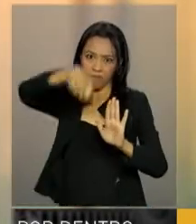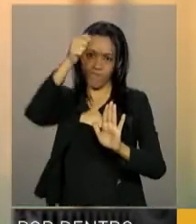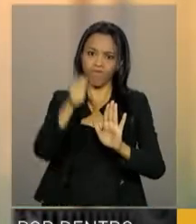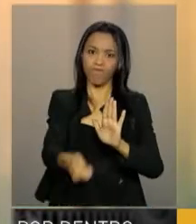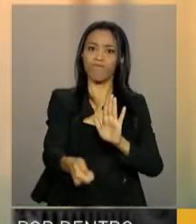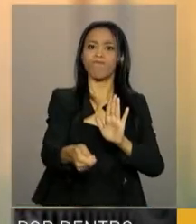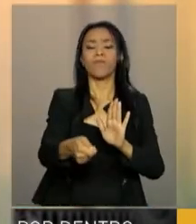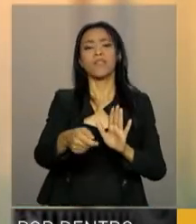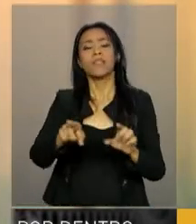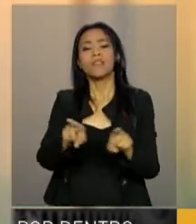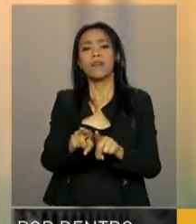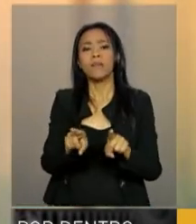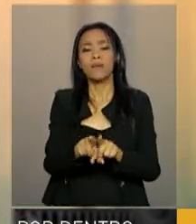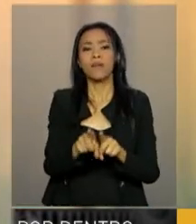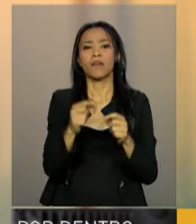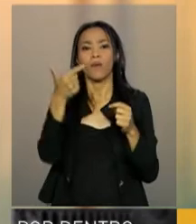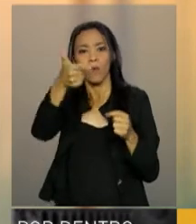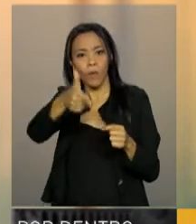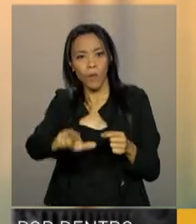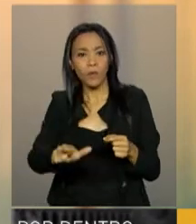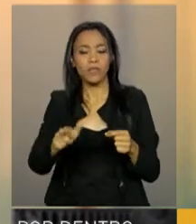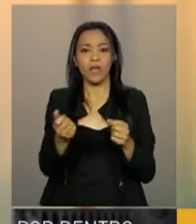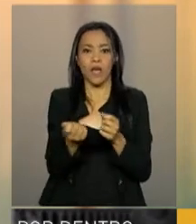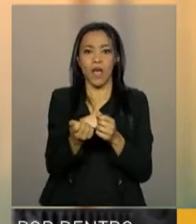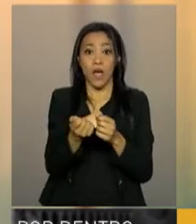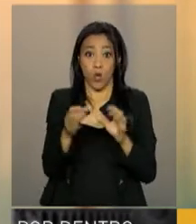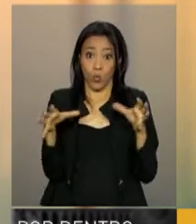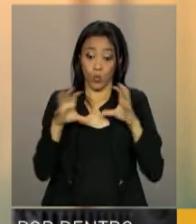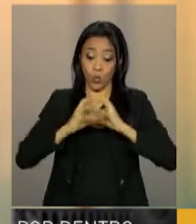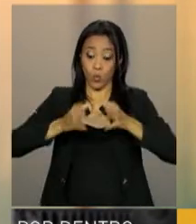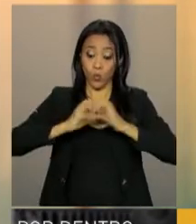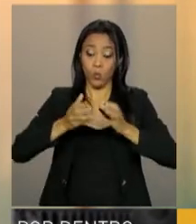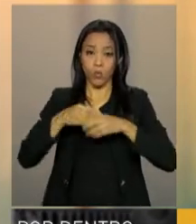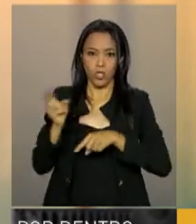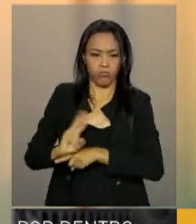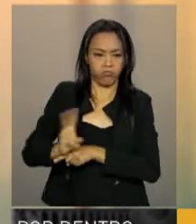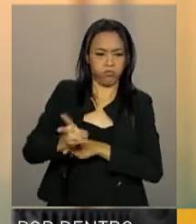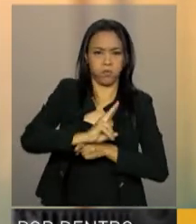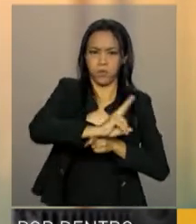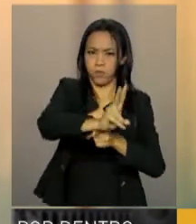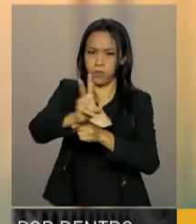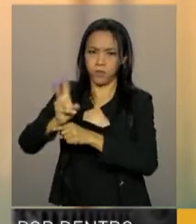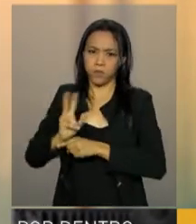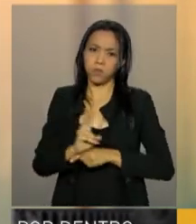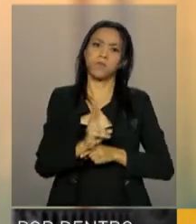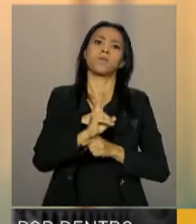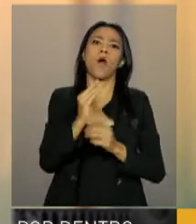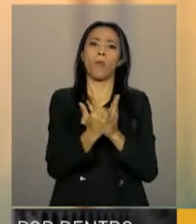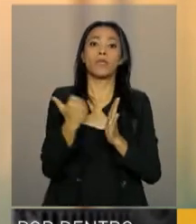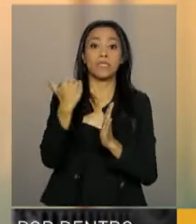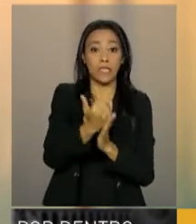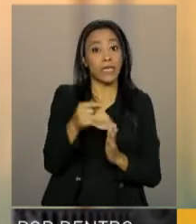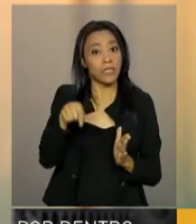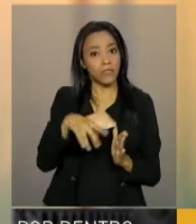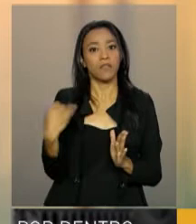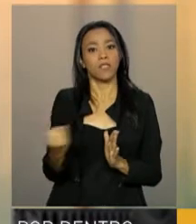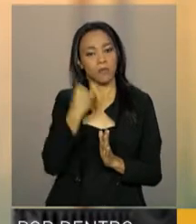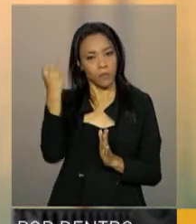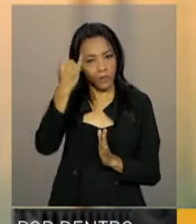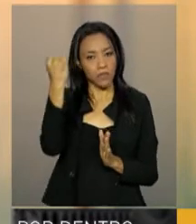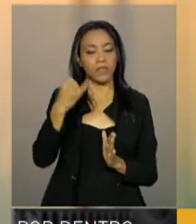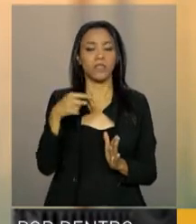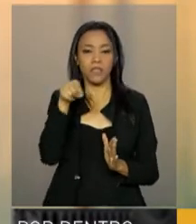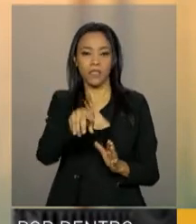A ampliação do número de fiscais também será fundamental nessa política